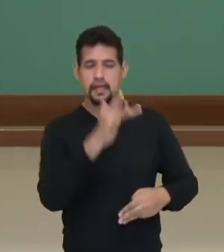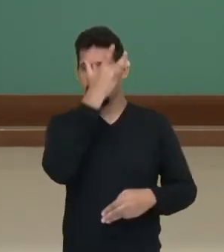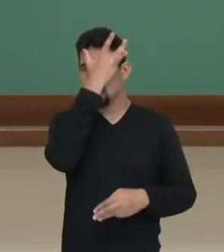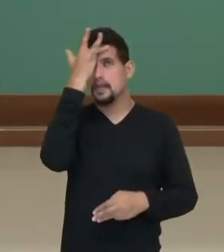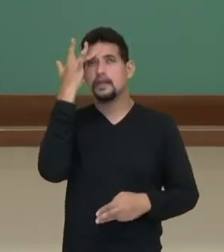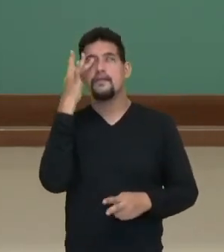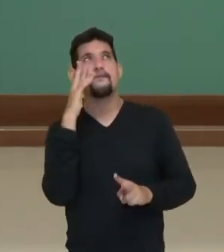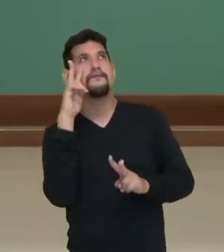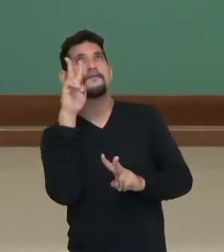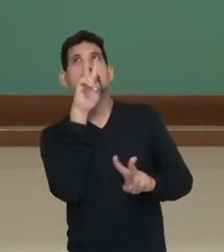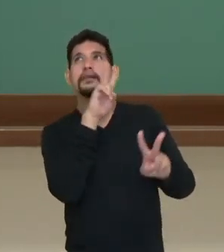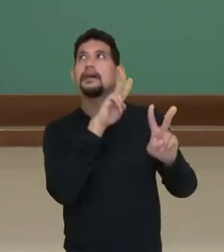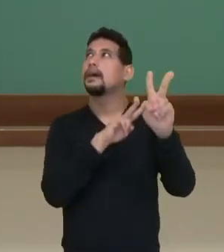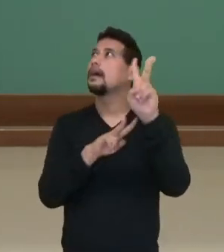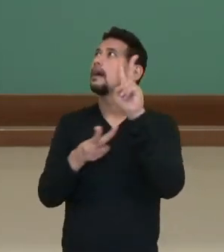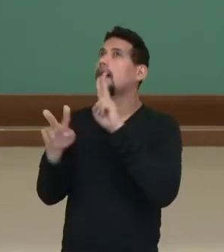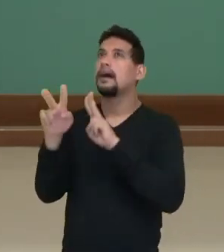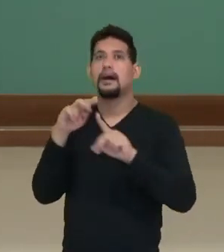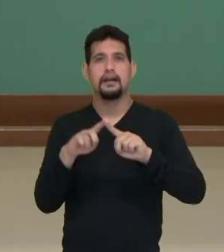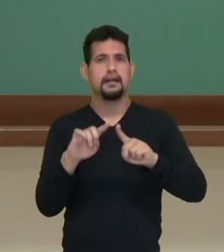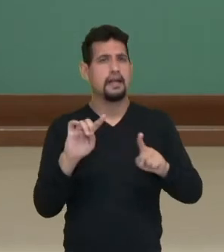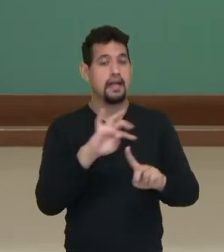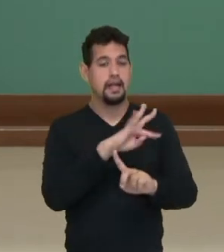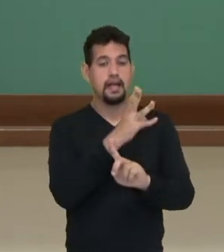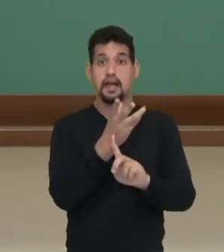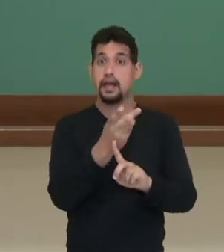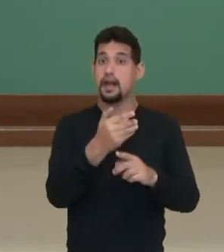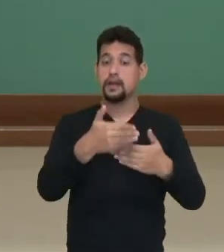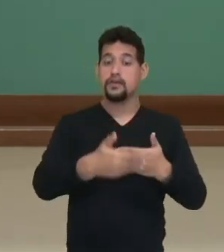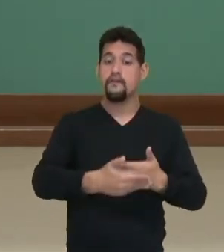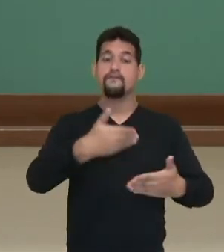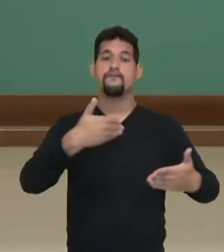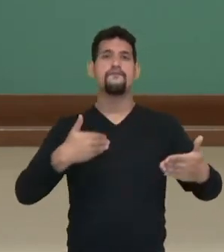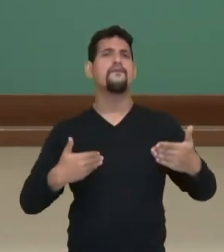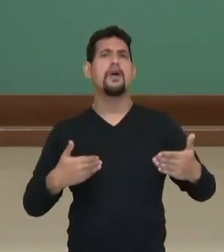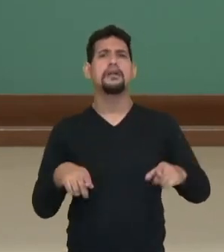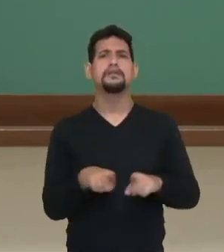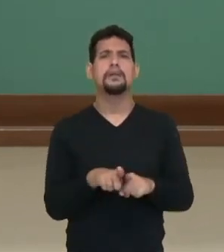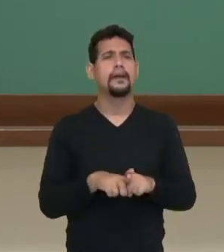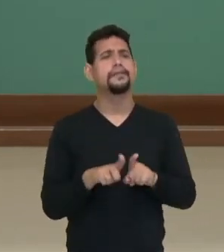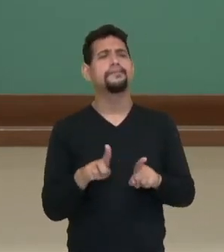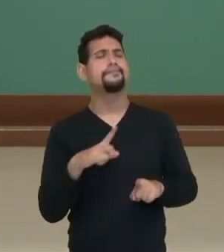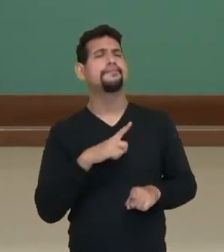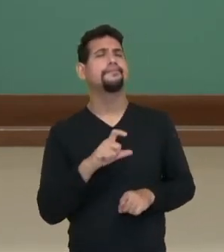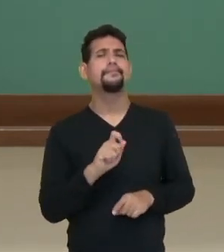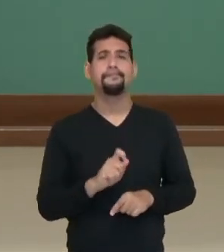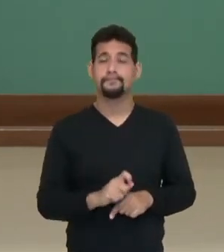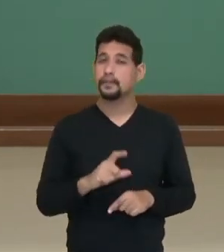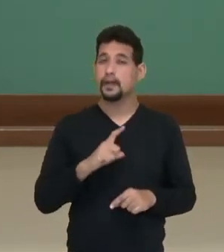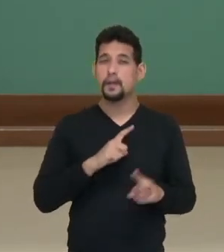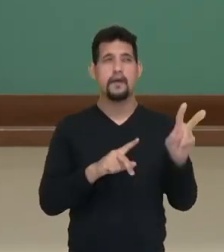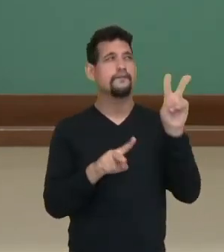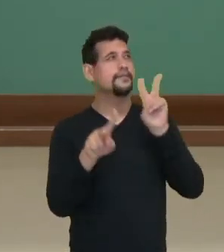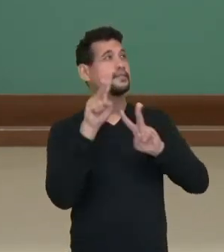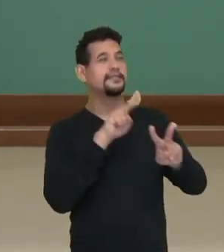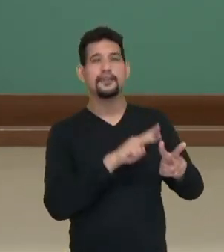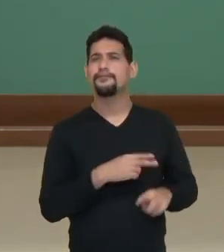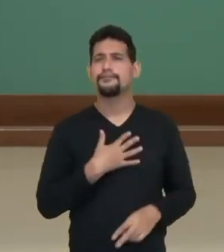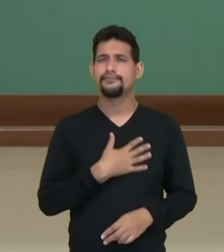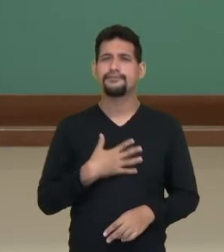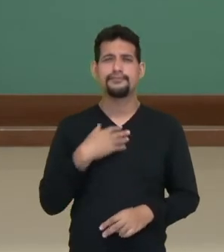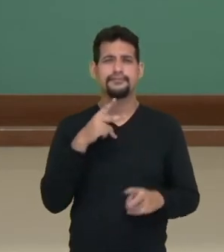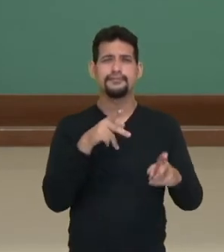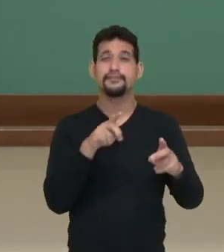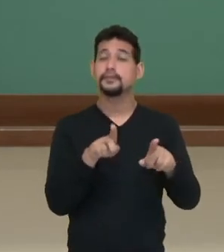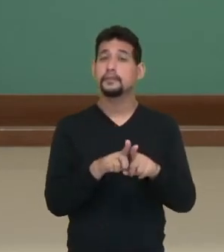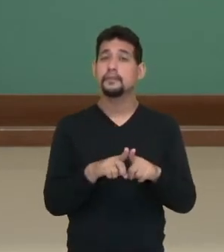visitar exposições artísticas, o lado de fora, o exterior, oferece uma visão agradável a partir